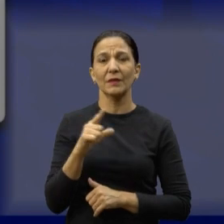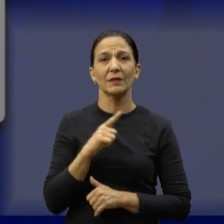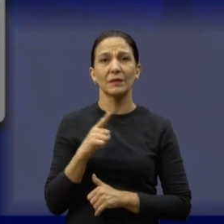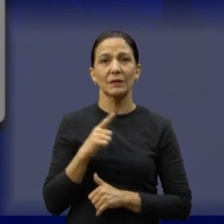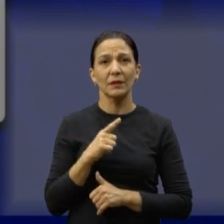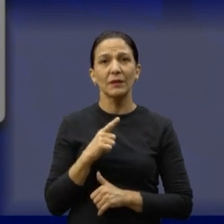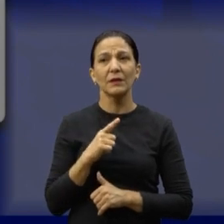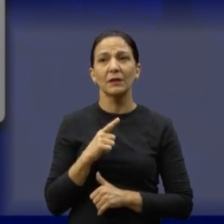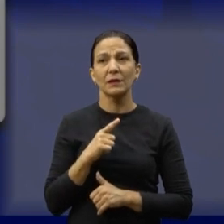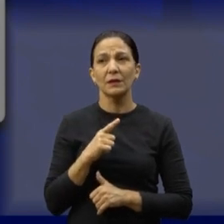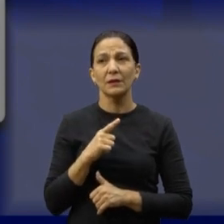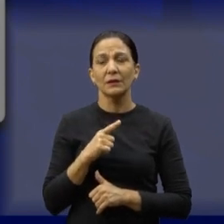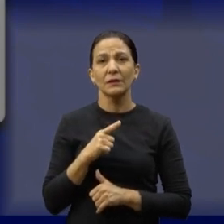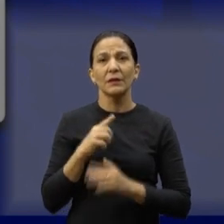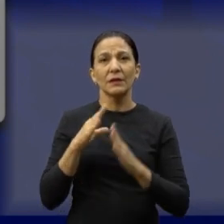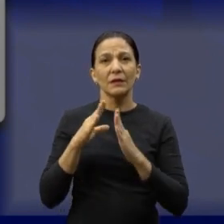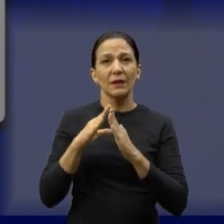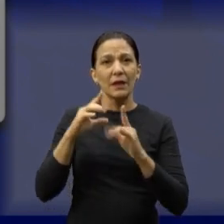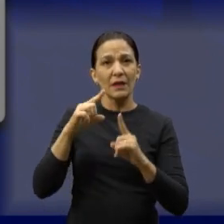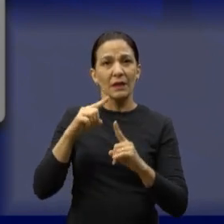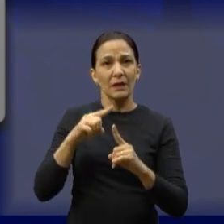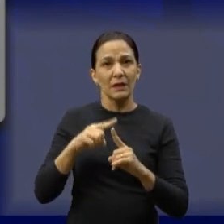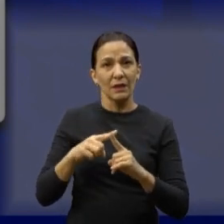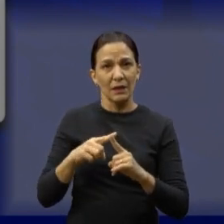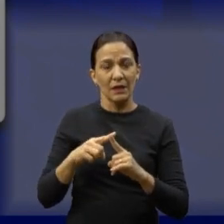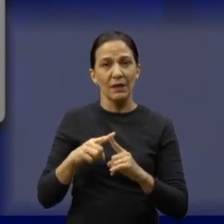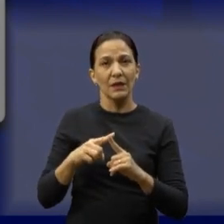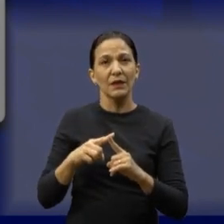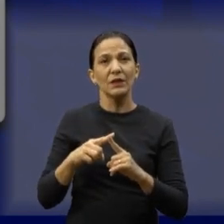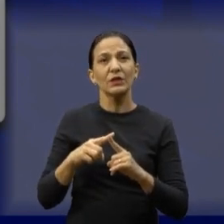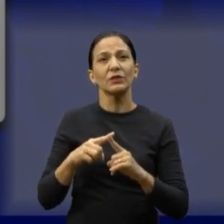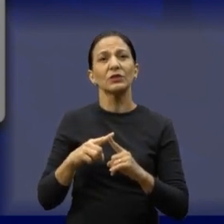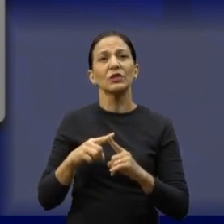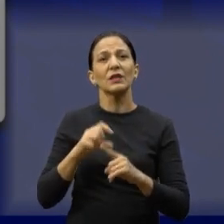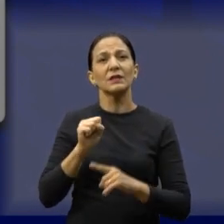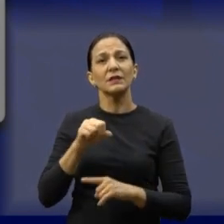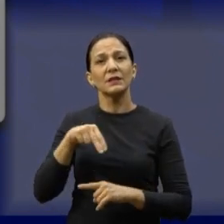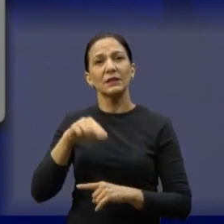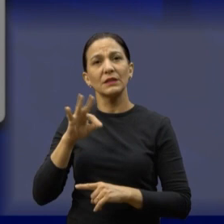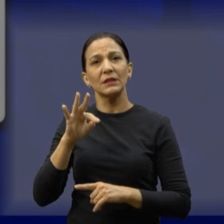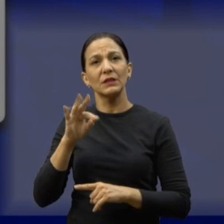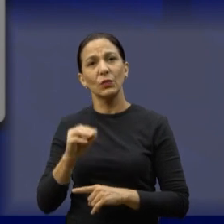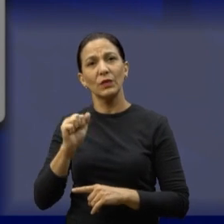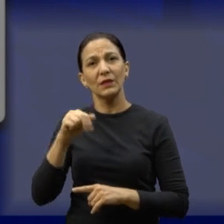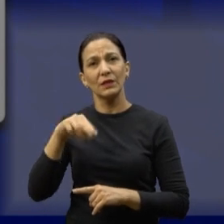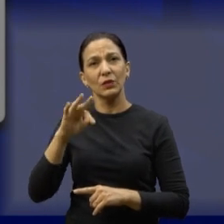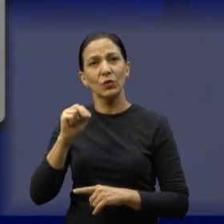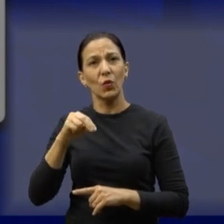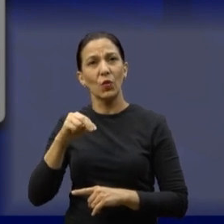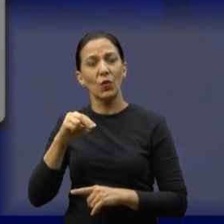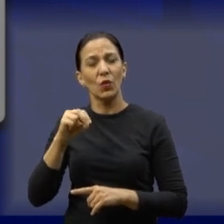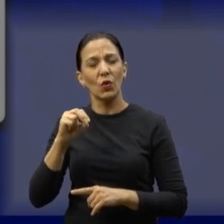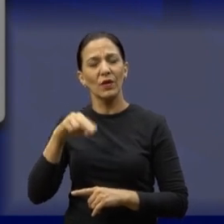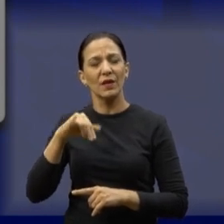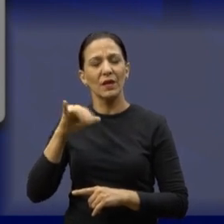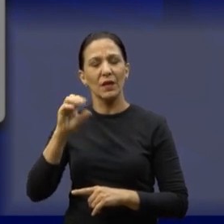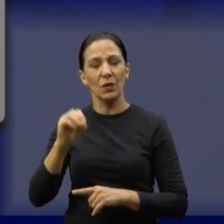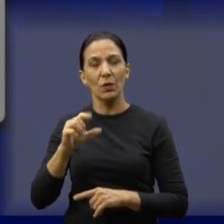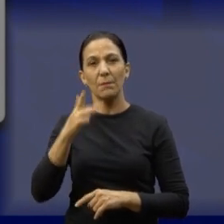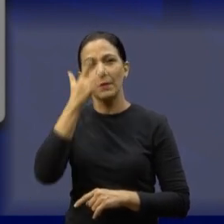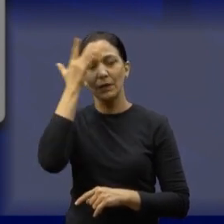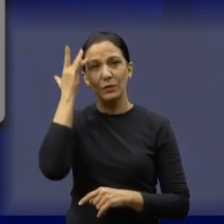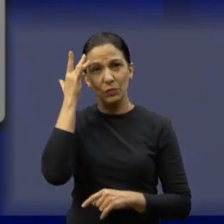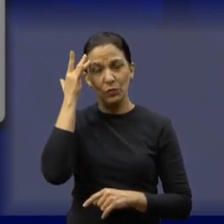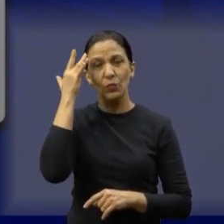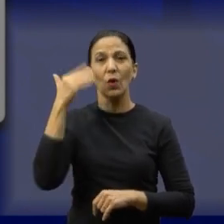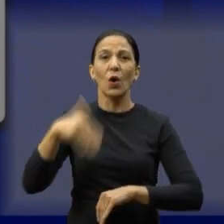temos também um aqui na igreja Santo Antônio, virando ali a igreja Santo Antônio, que também ali a gente tinha pessoas